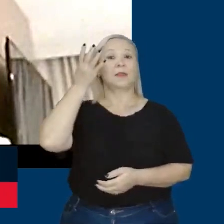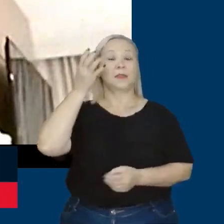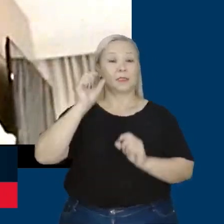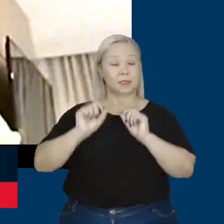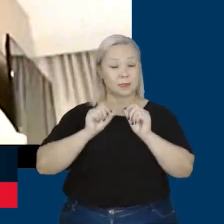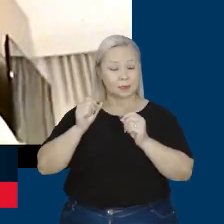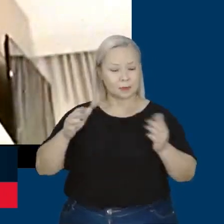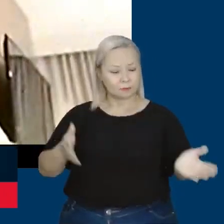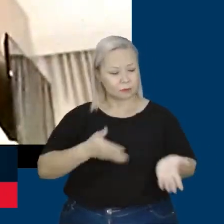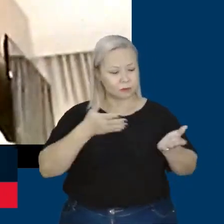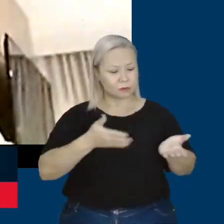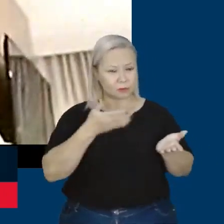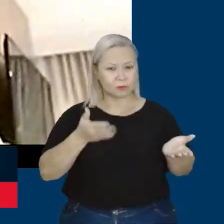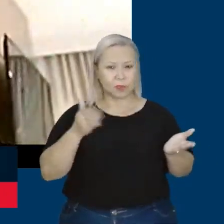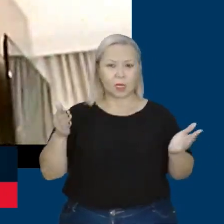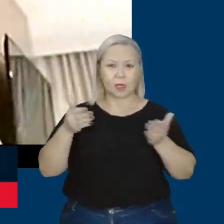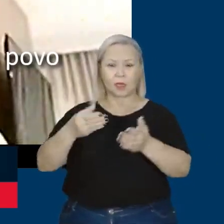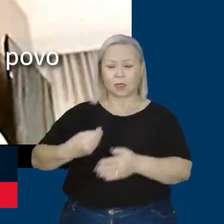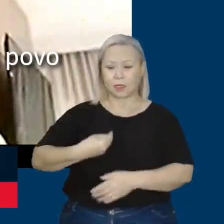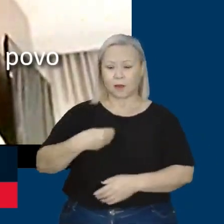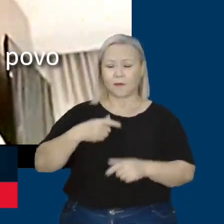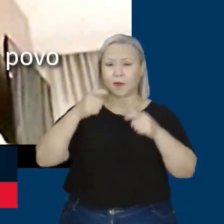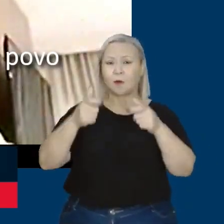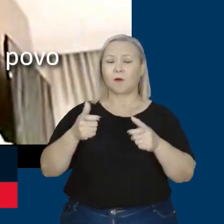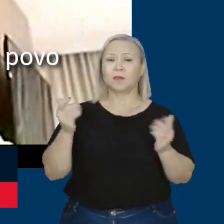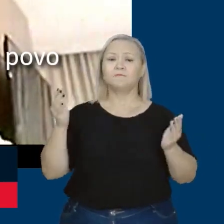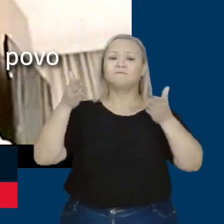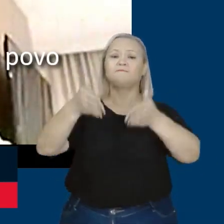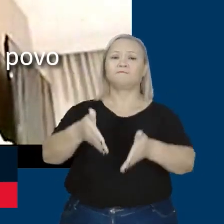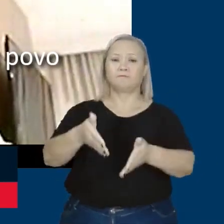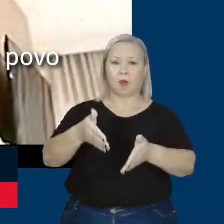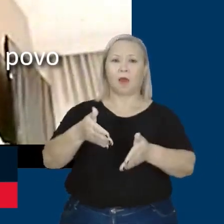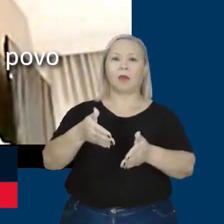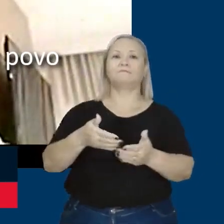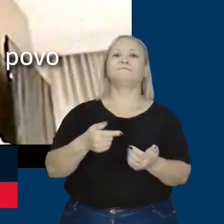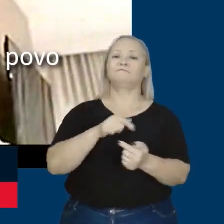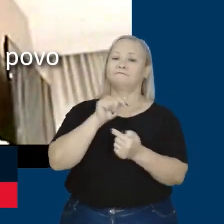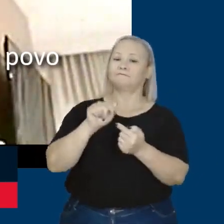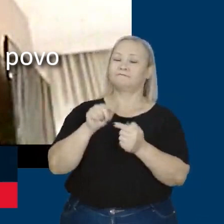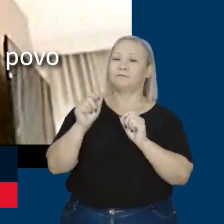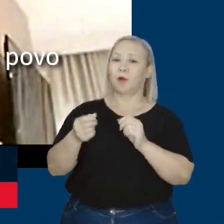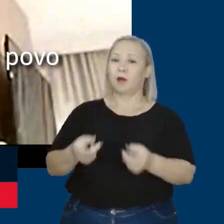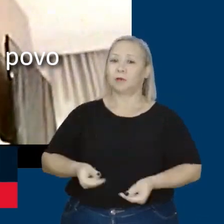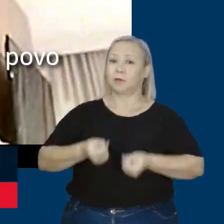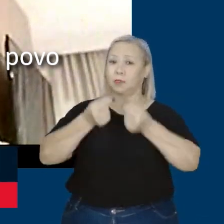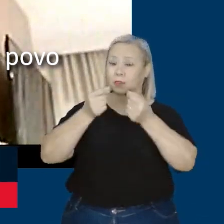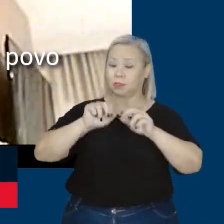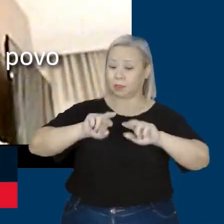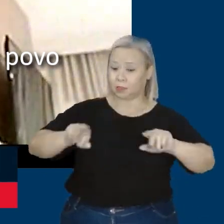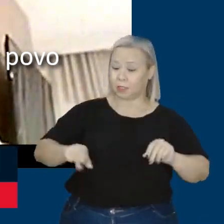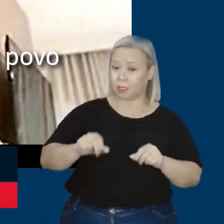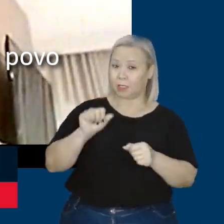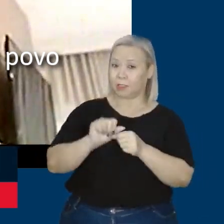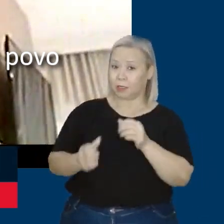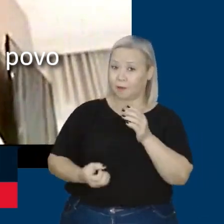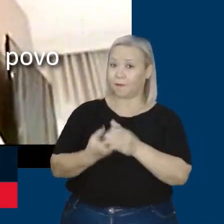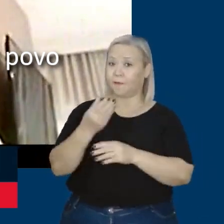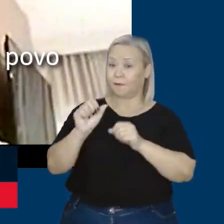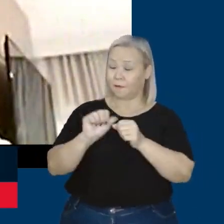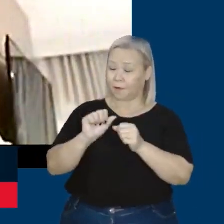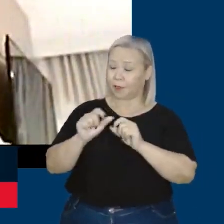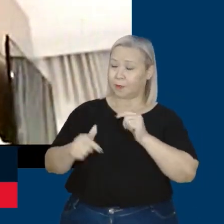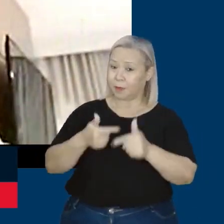incidir no destino, para onde vai os recursos das riquezas produzidas pelo conjunto do povo brasileiro, da classe